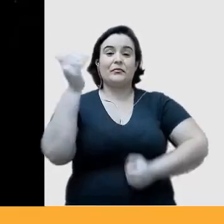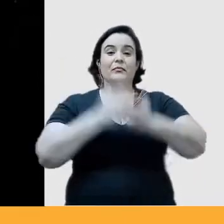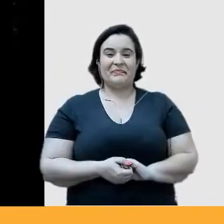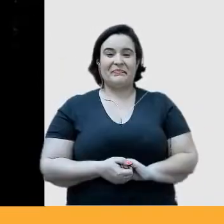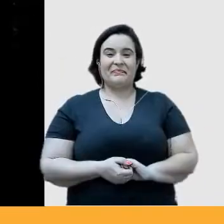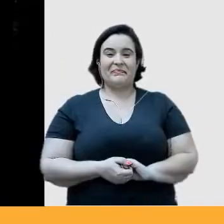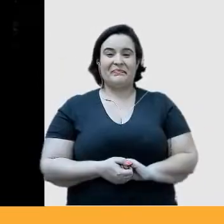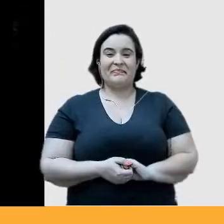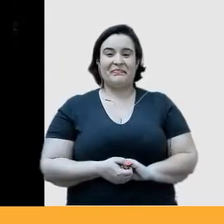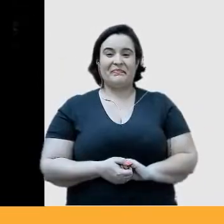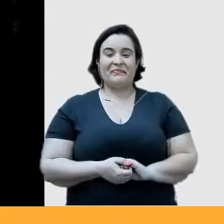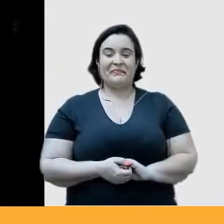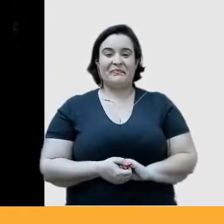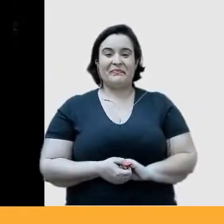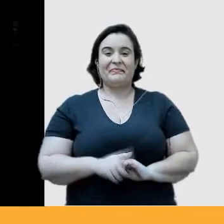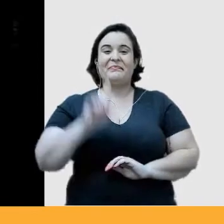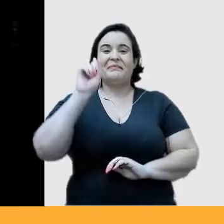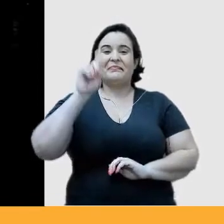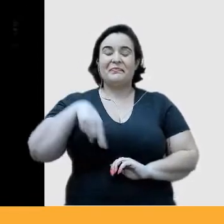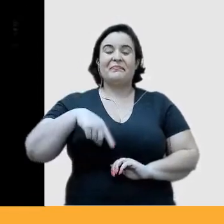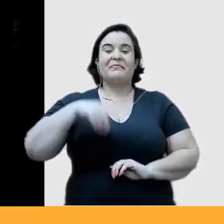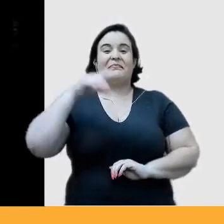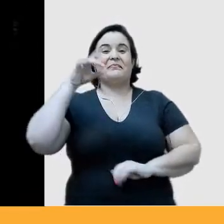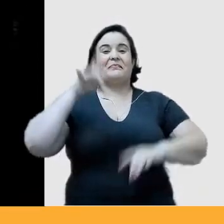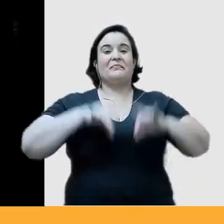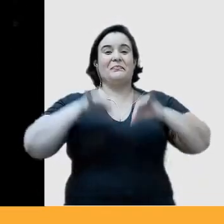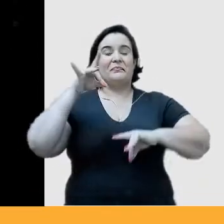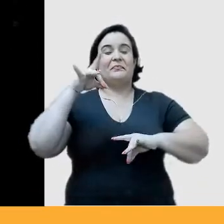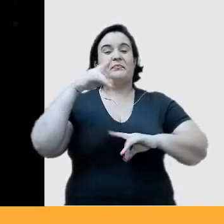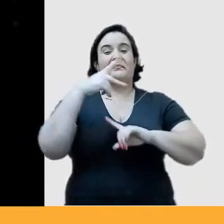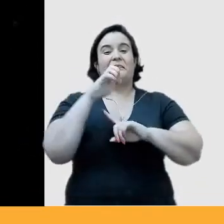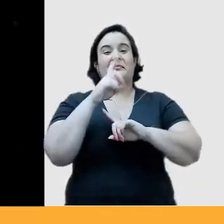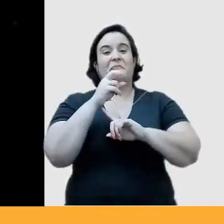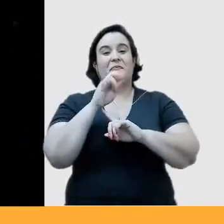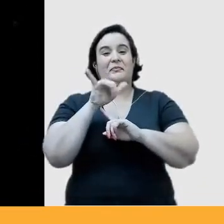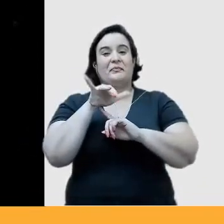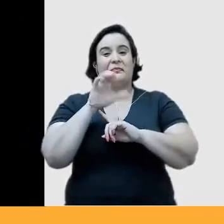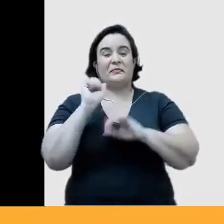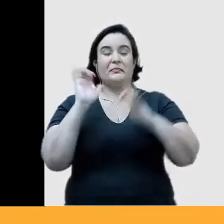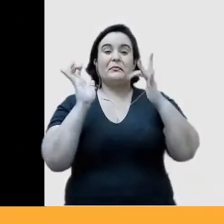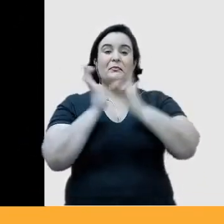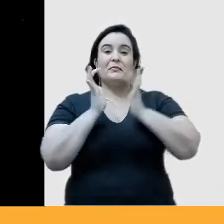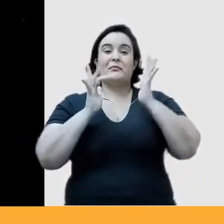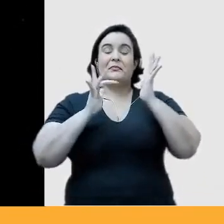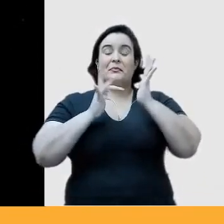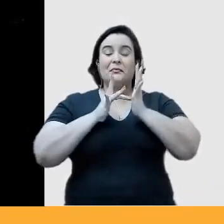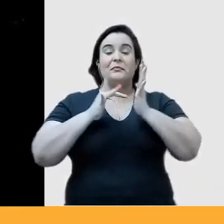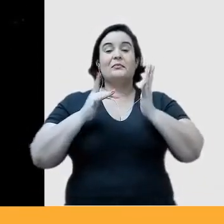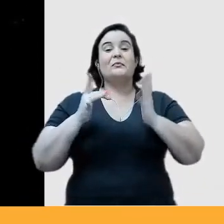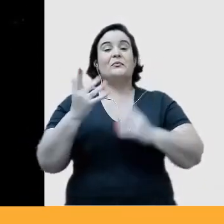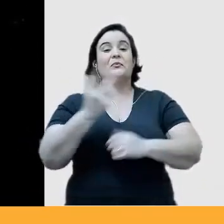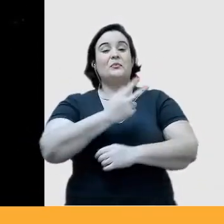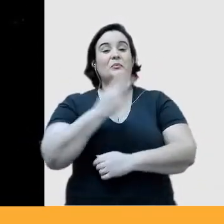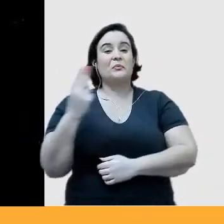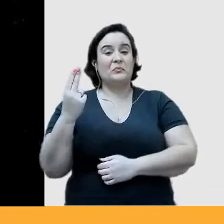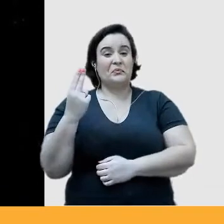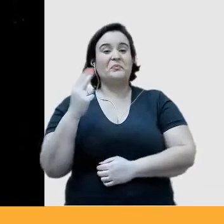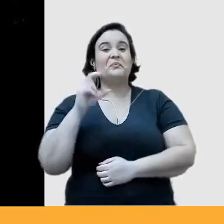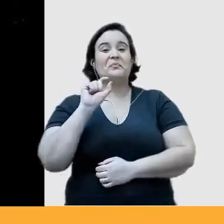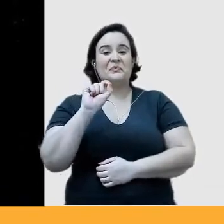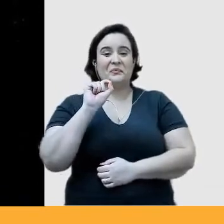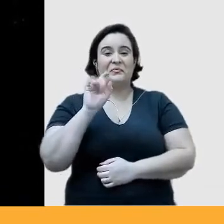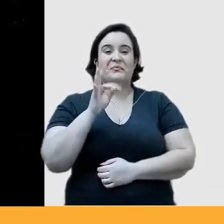a Pedrina de Jesus me deu esse nome Tator de Viludo